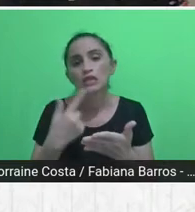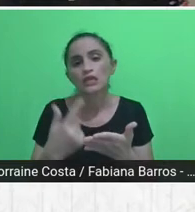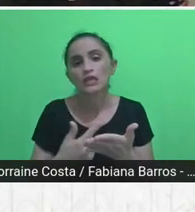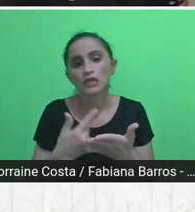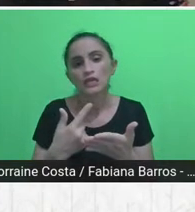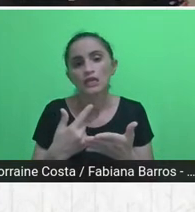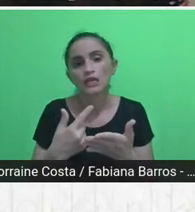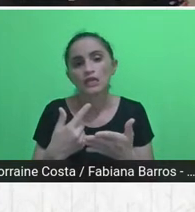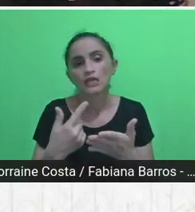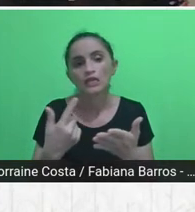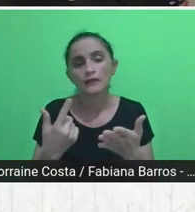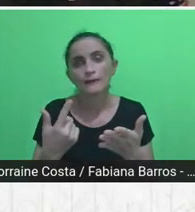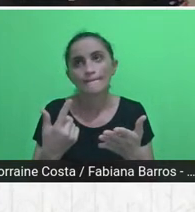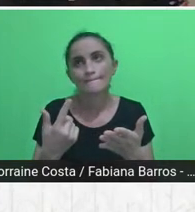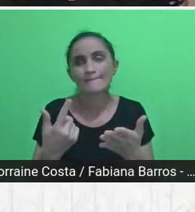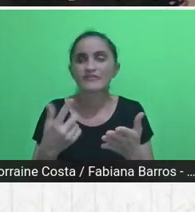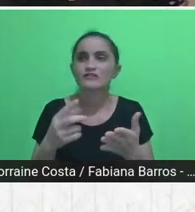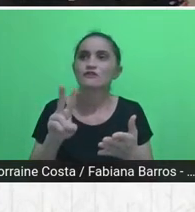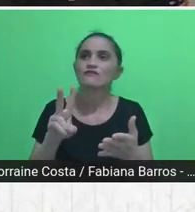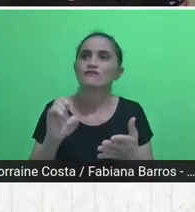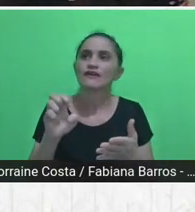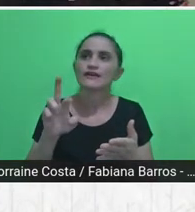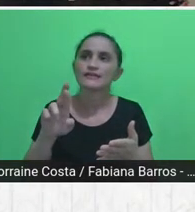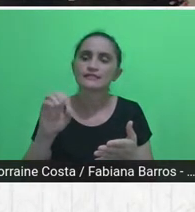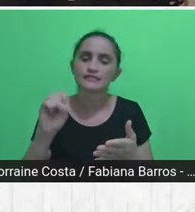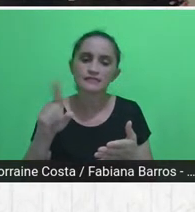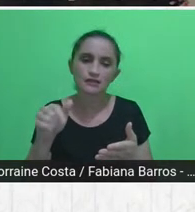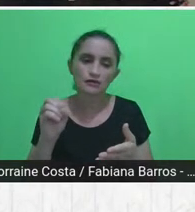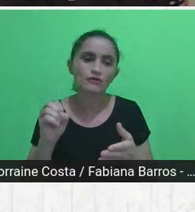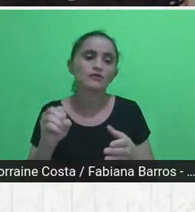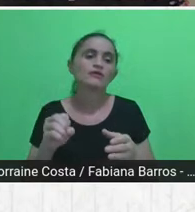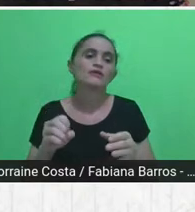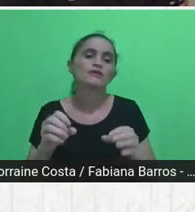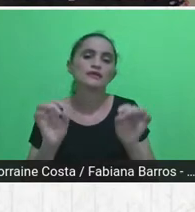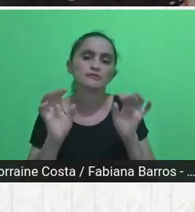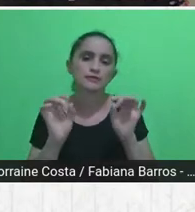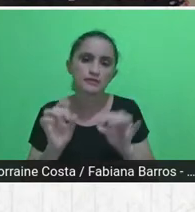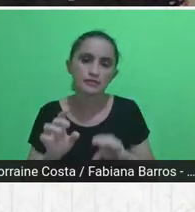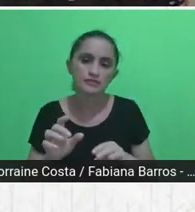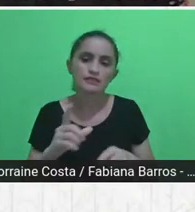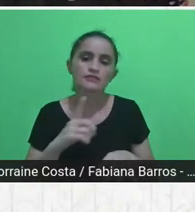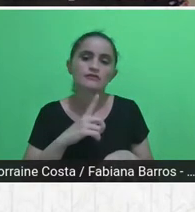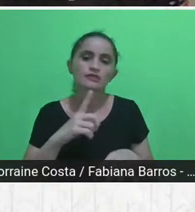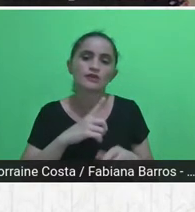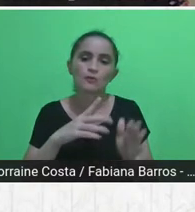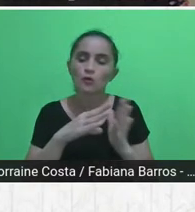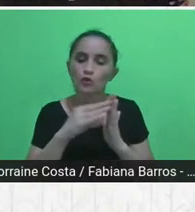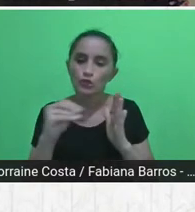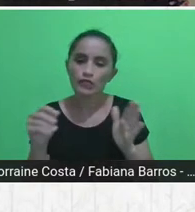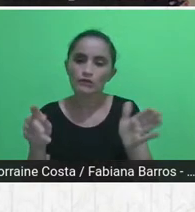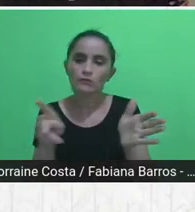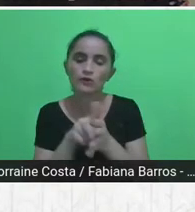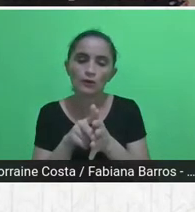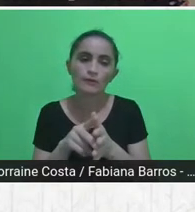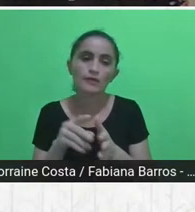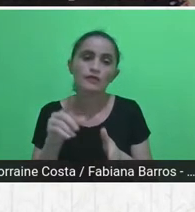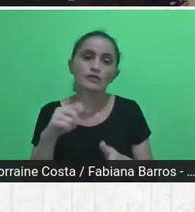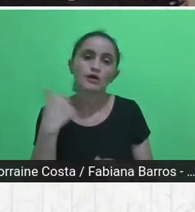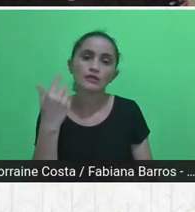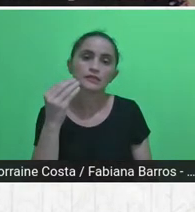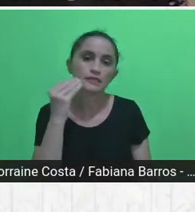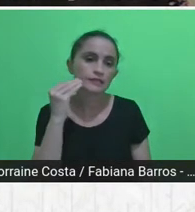resolução de residência, para que a gente possa, né, tentar conseguir, por exemplo,